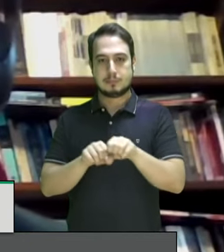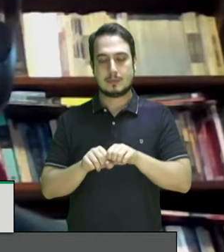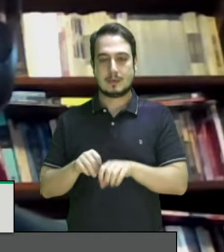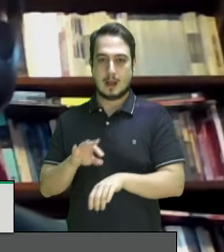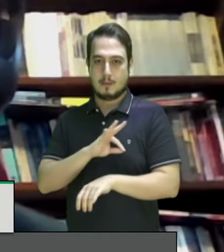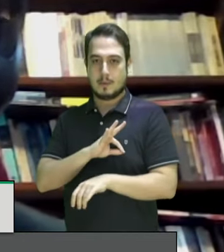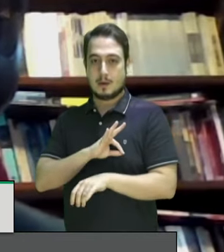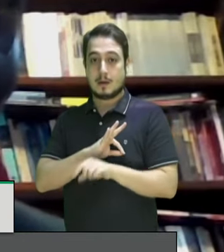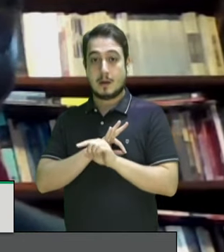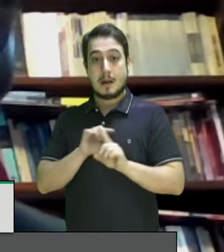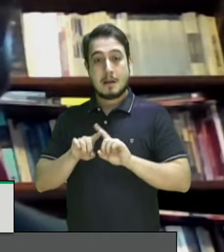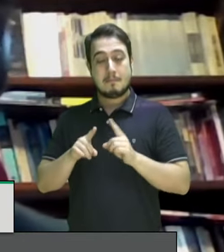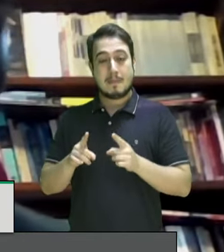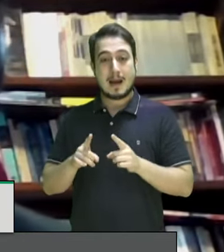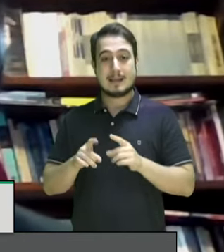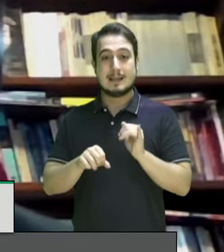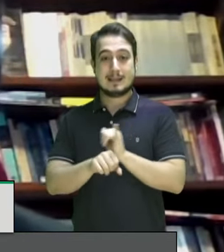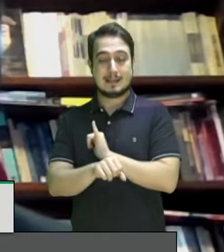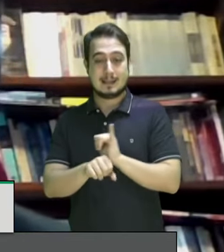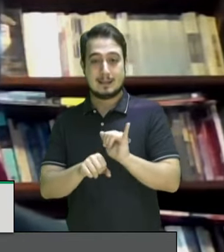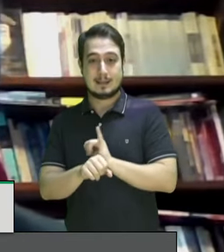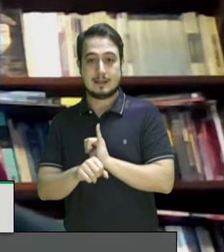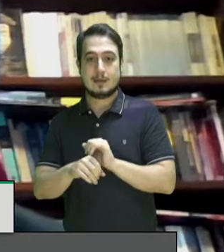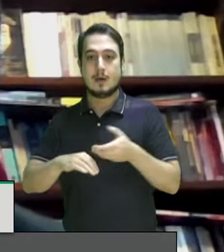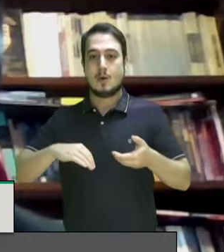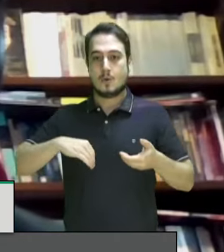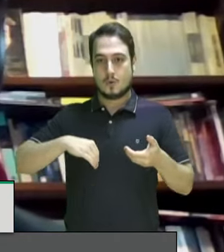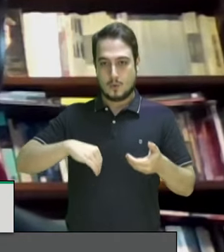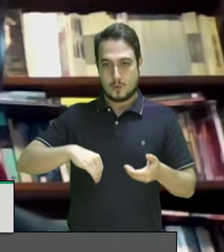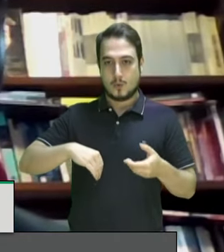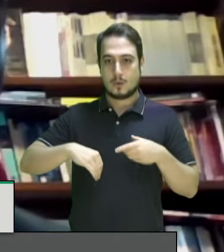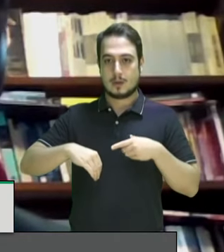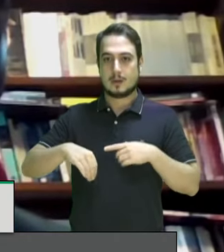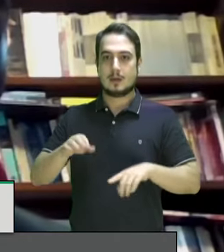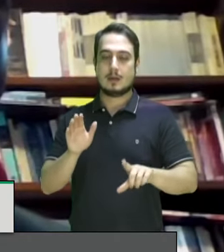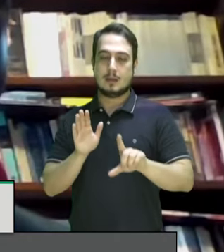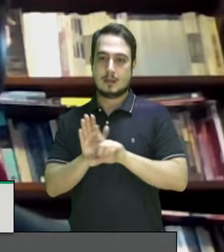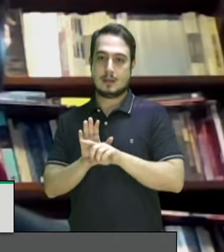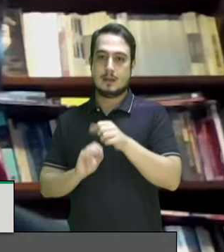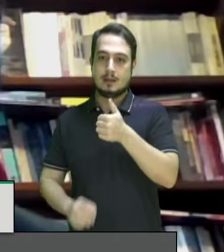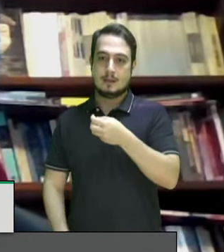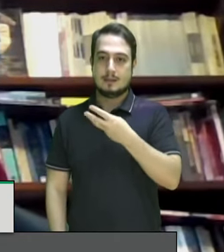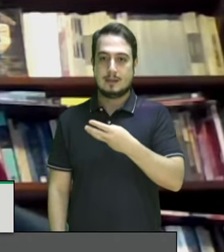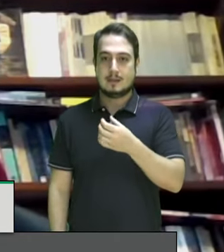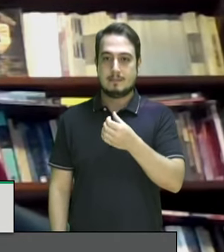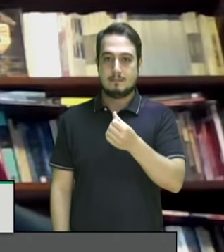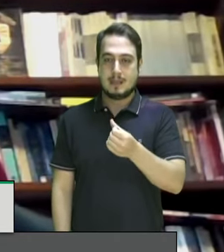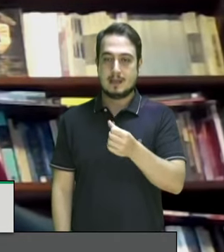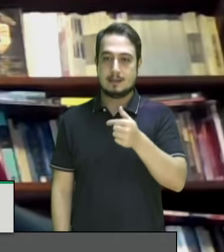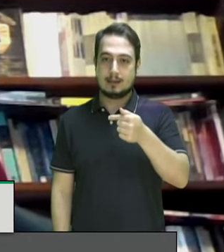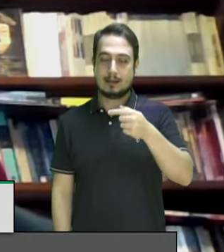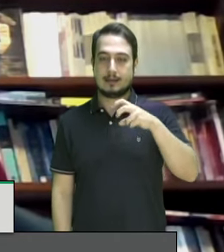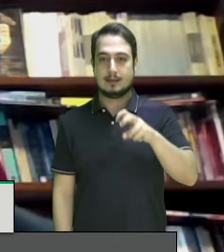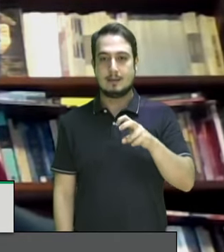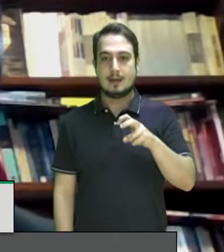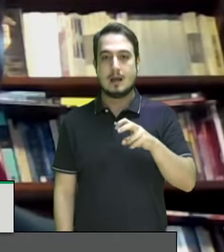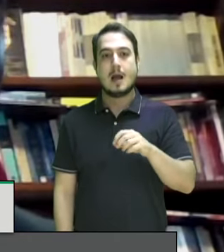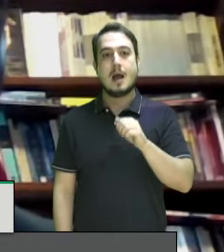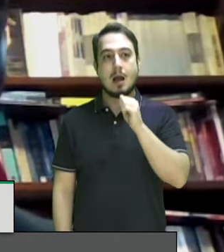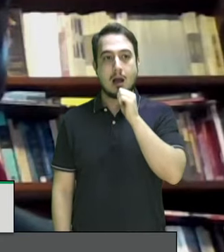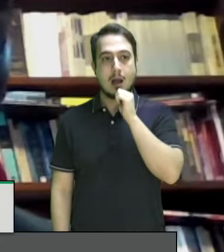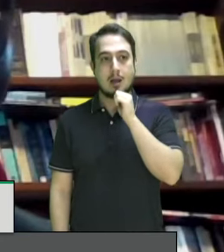mecanismos que o Congresso brasileiro estabeleceu pela lei 13 675 eles ainda